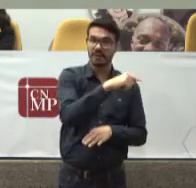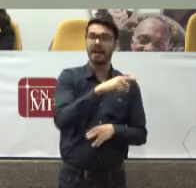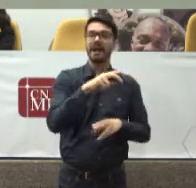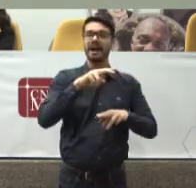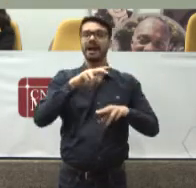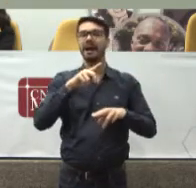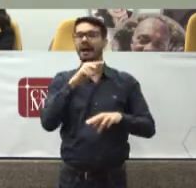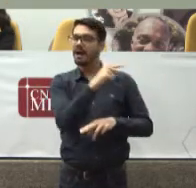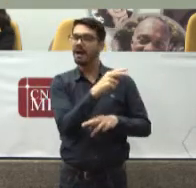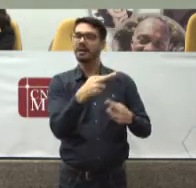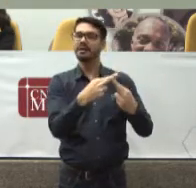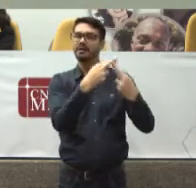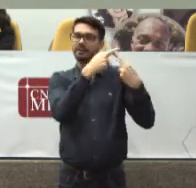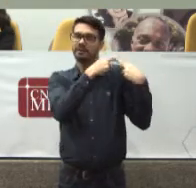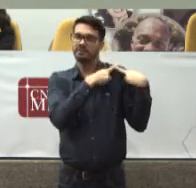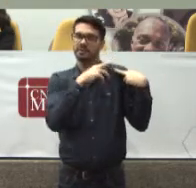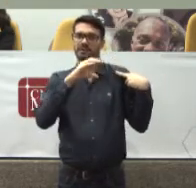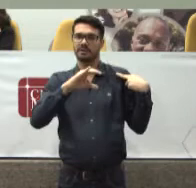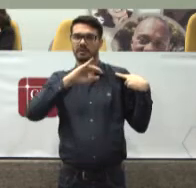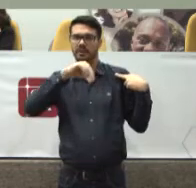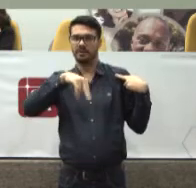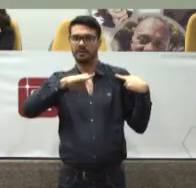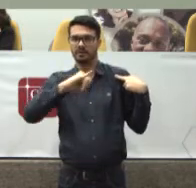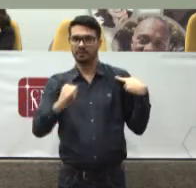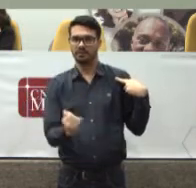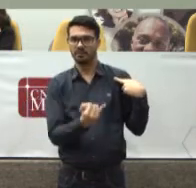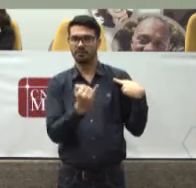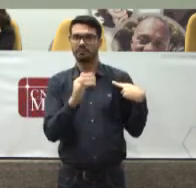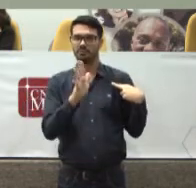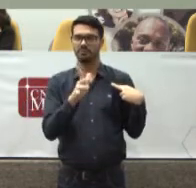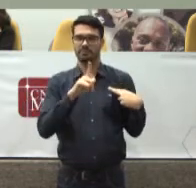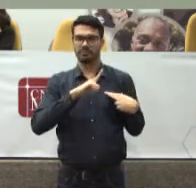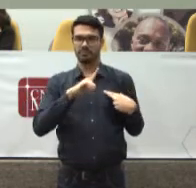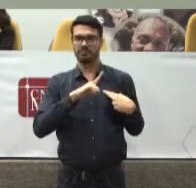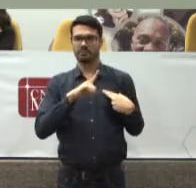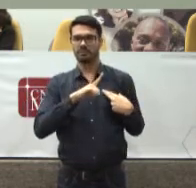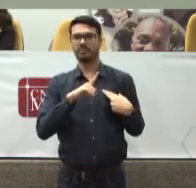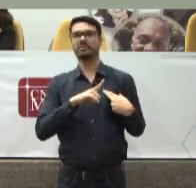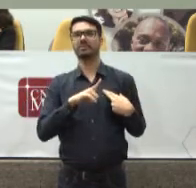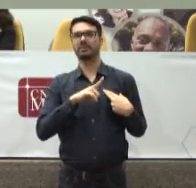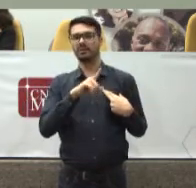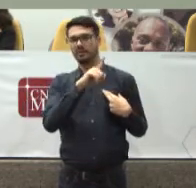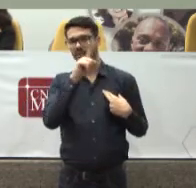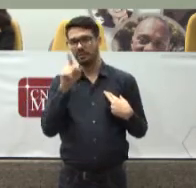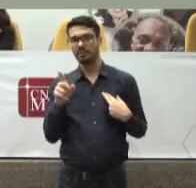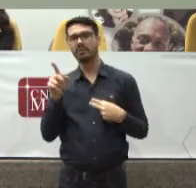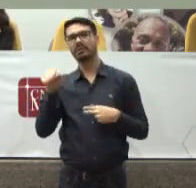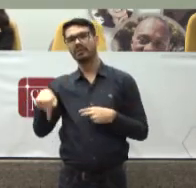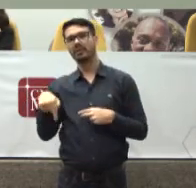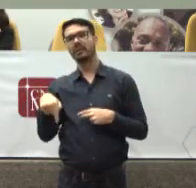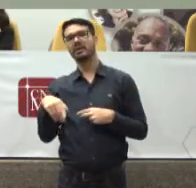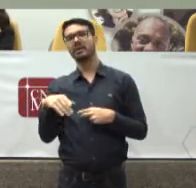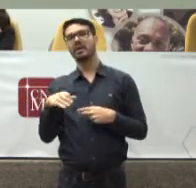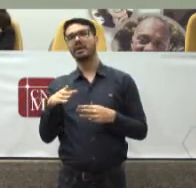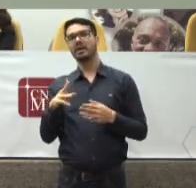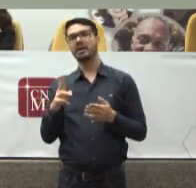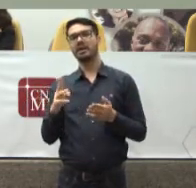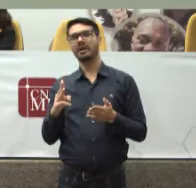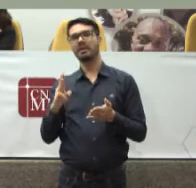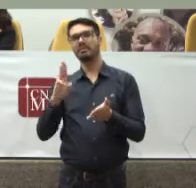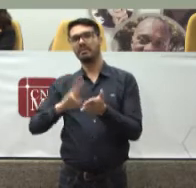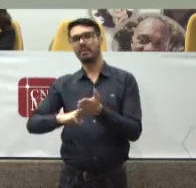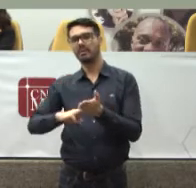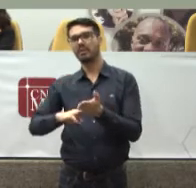Ao conselho nacional Do ministério público Está ocupada E hoje ocupada Pelo nosso conselheiro Bandeira Por quê?